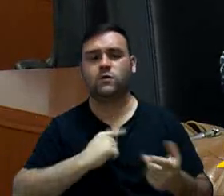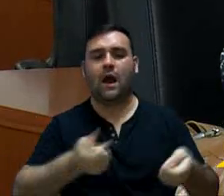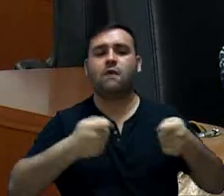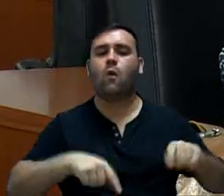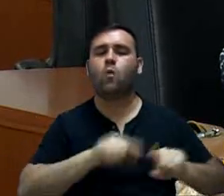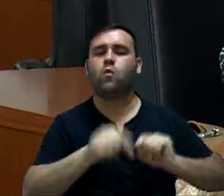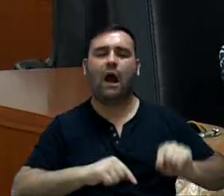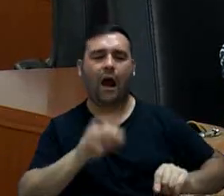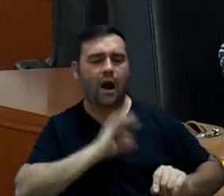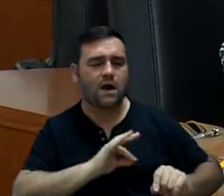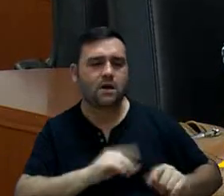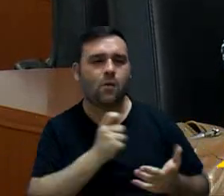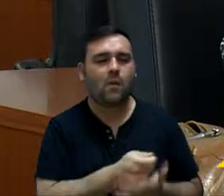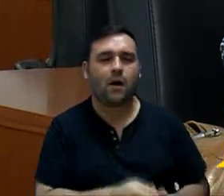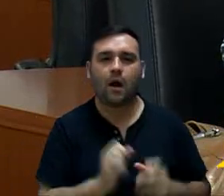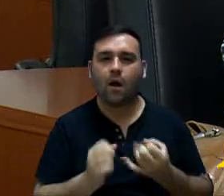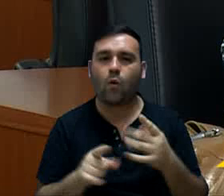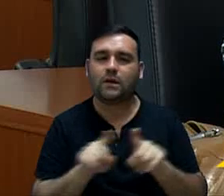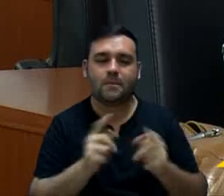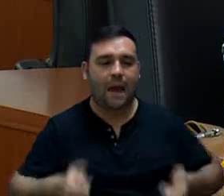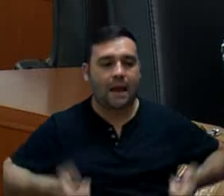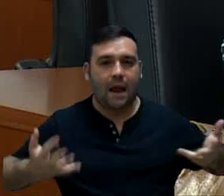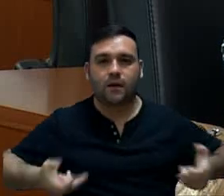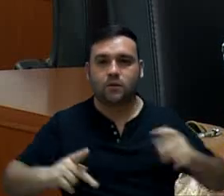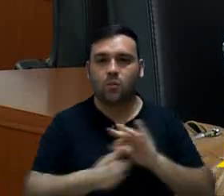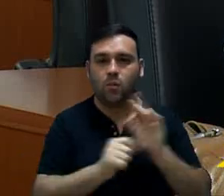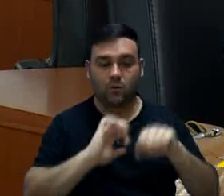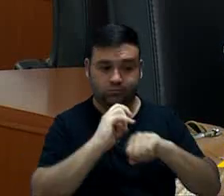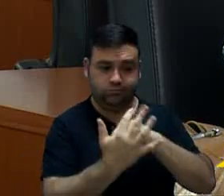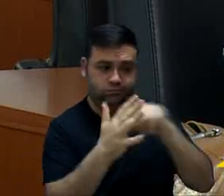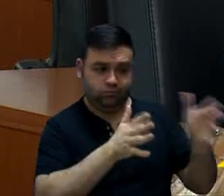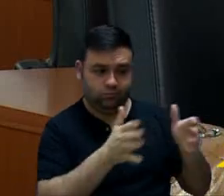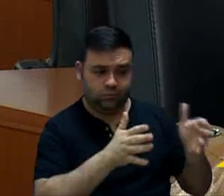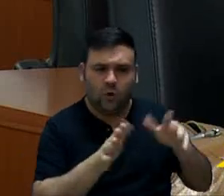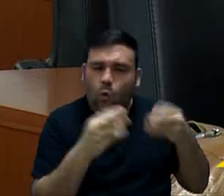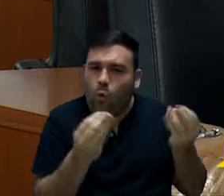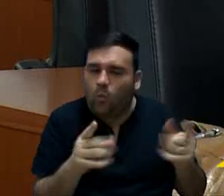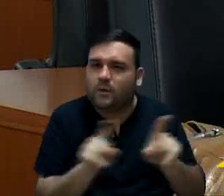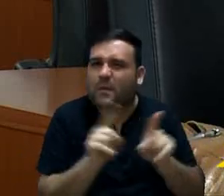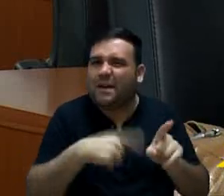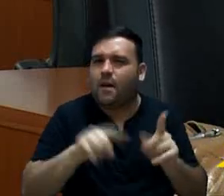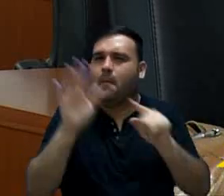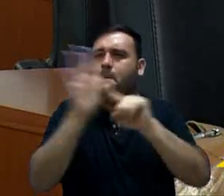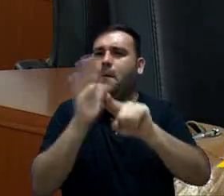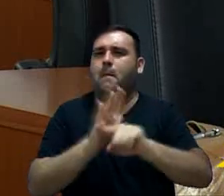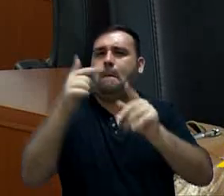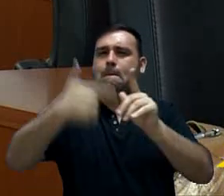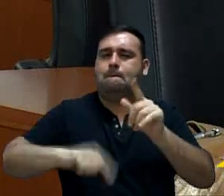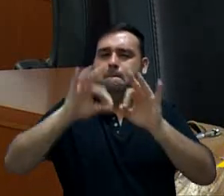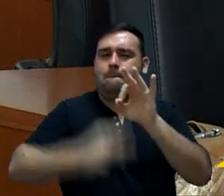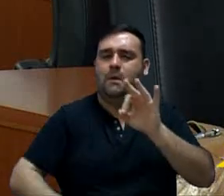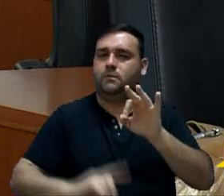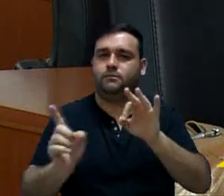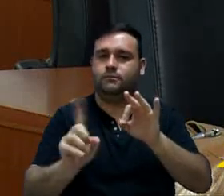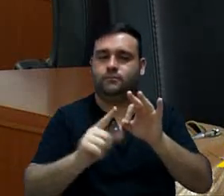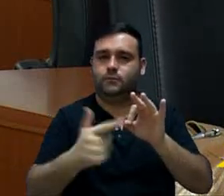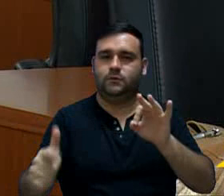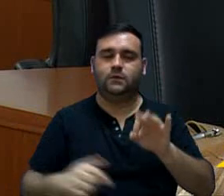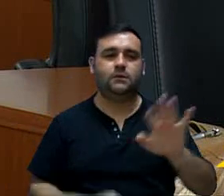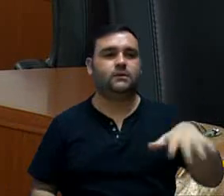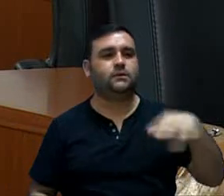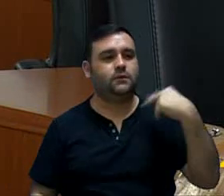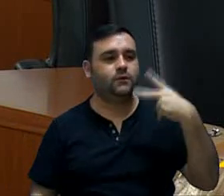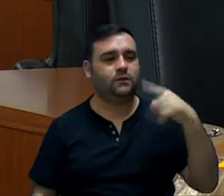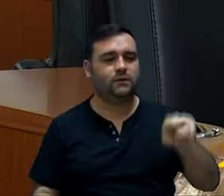o que foi gasto na pandemia. Então, não vou mais fazer os questionamentos aqui. Vereadora,